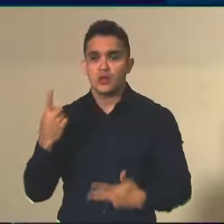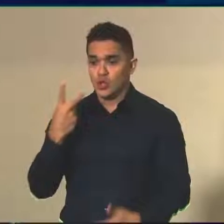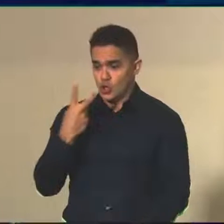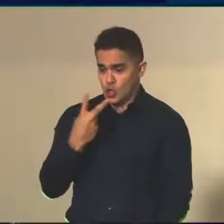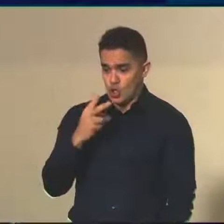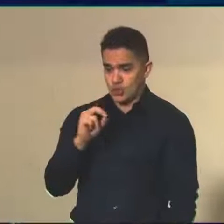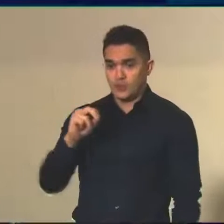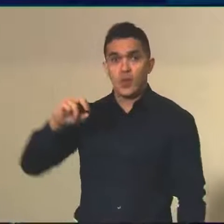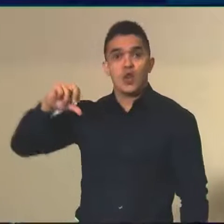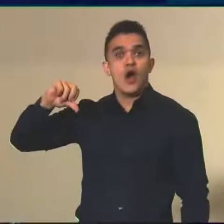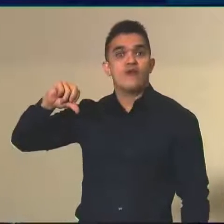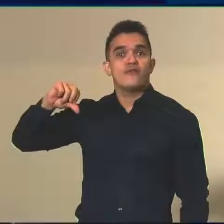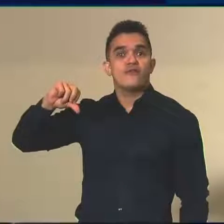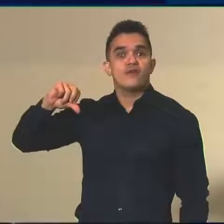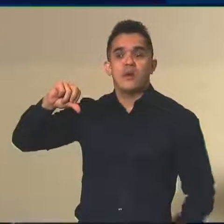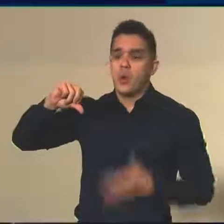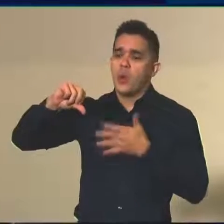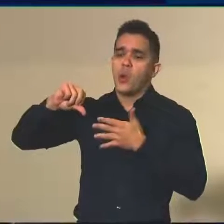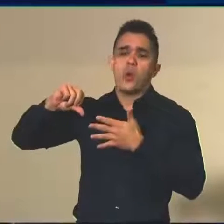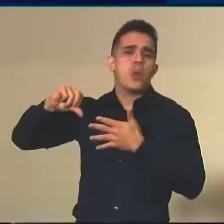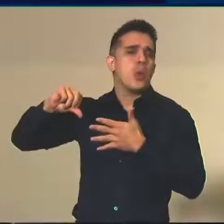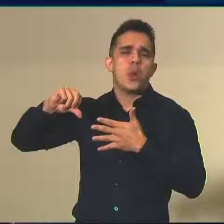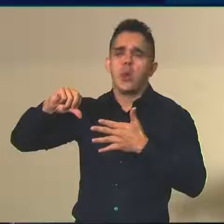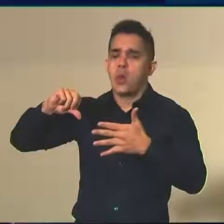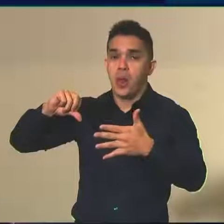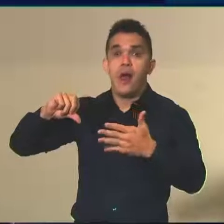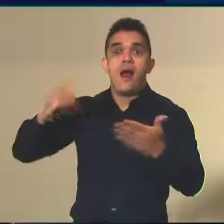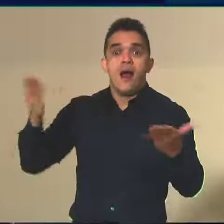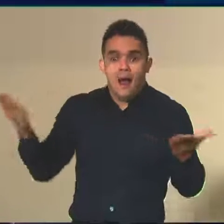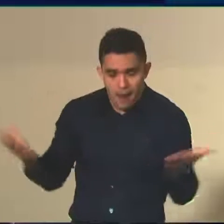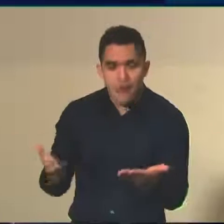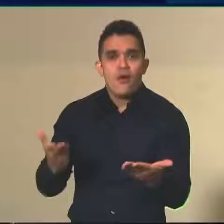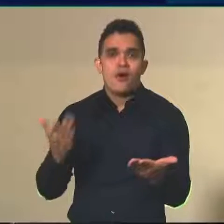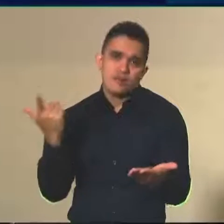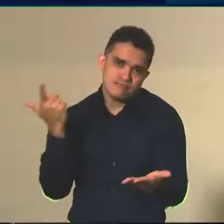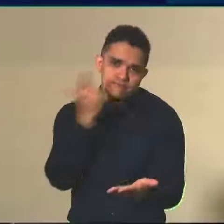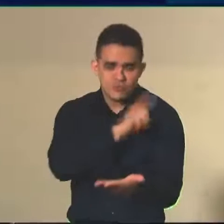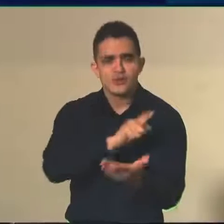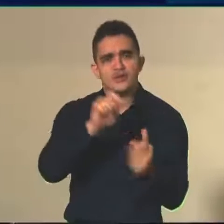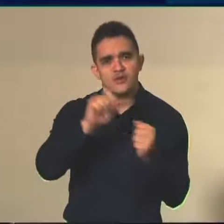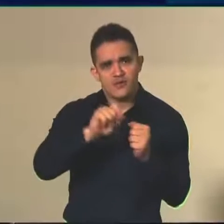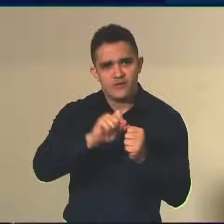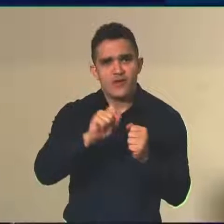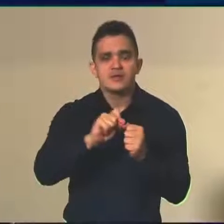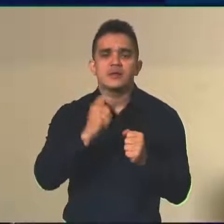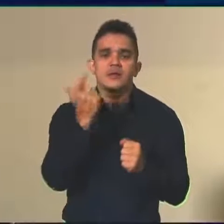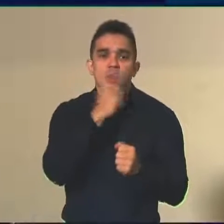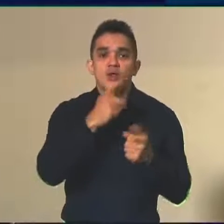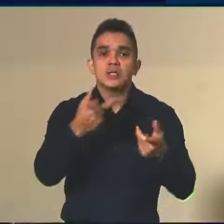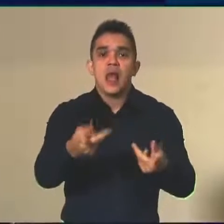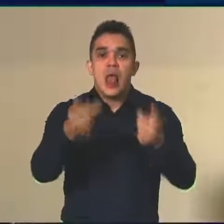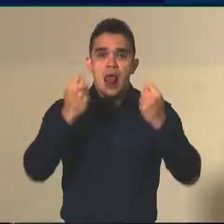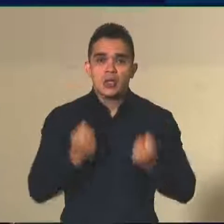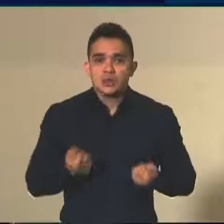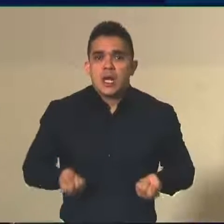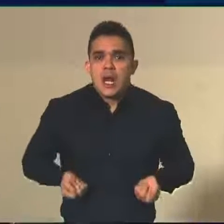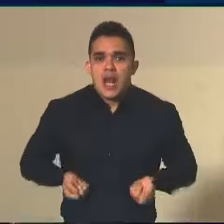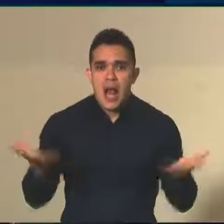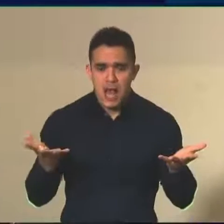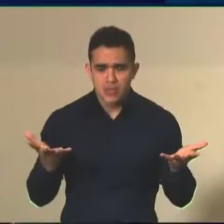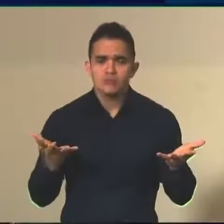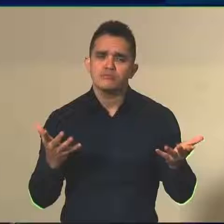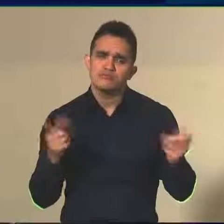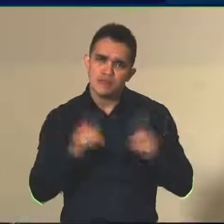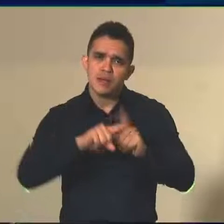sido feito aí já desde o início desse ano para trazer mais transparência, mais competitividade, redução de custos para aplicação das